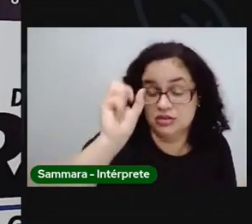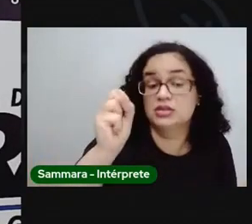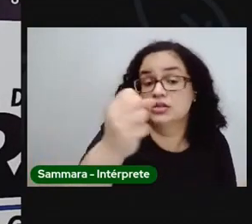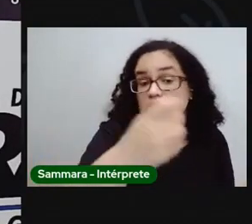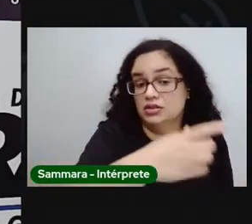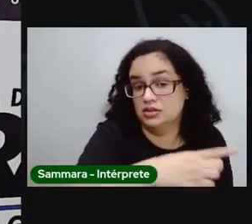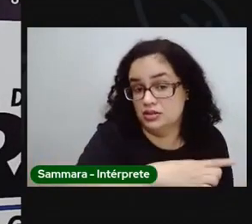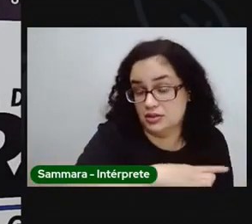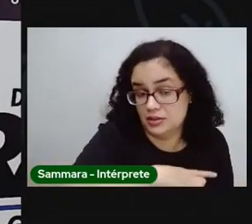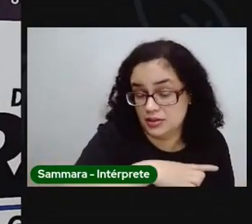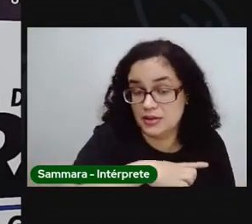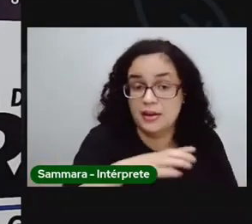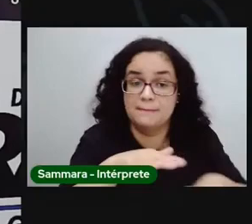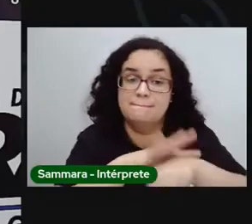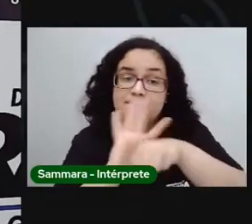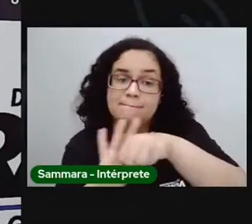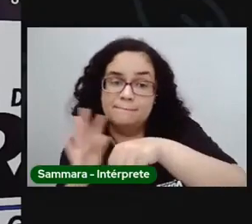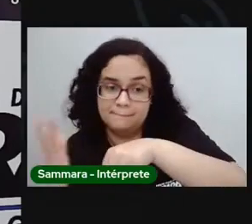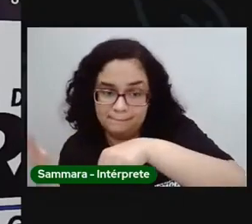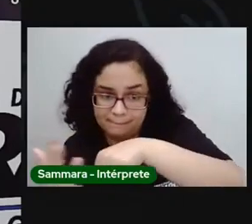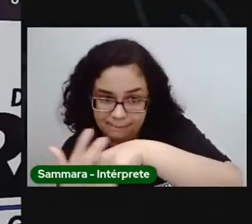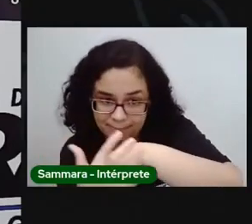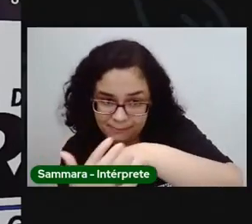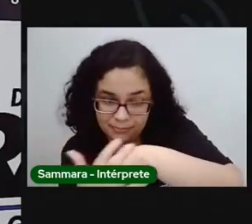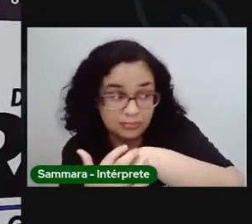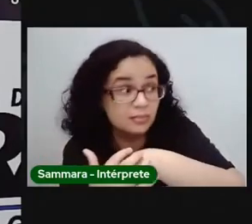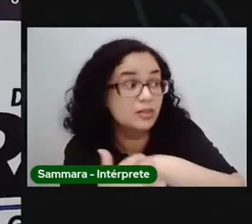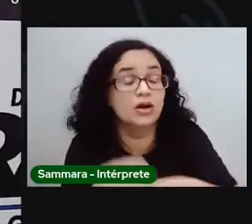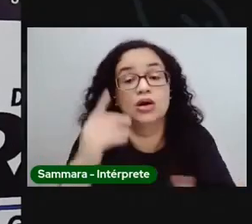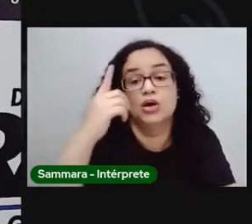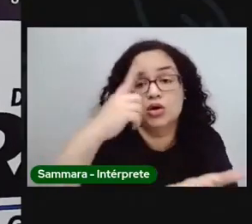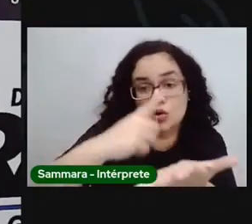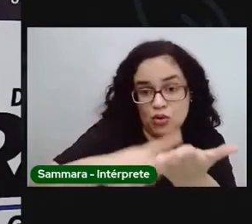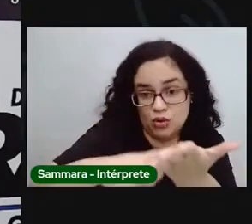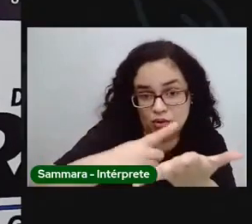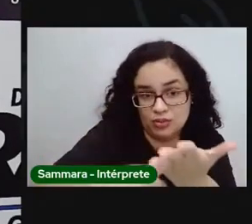e sobre a pandemia agora do COVID-19. Combinado?